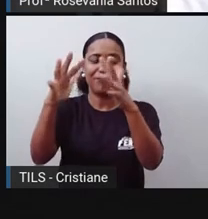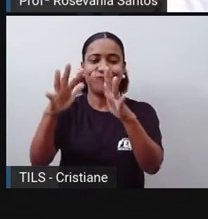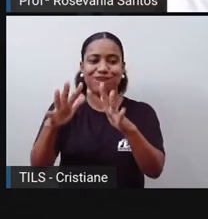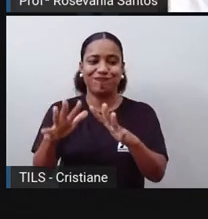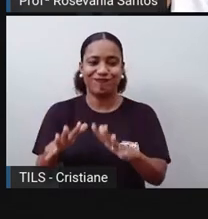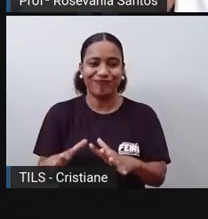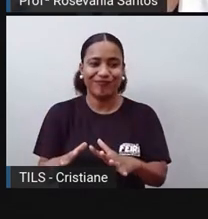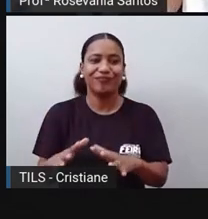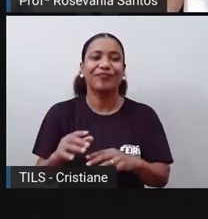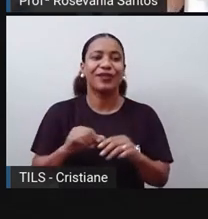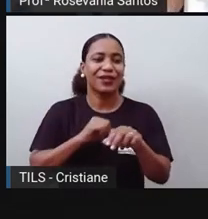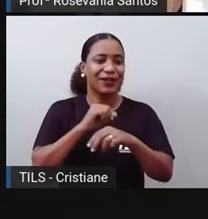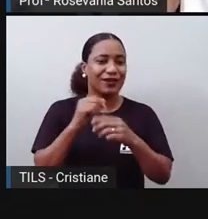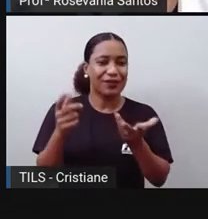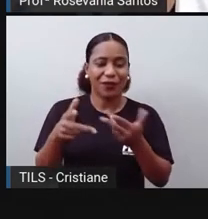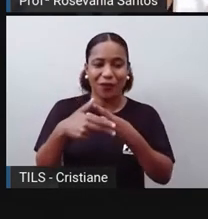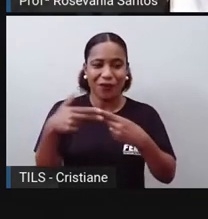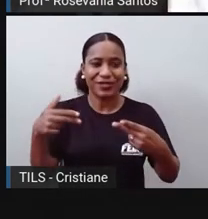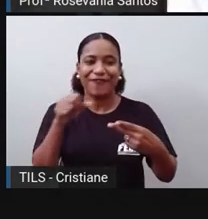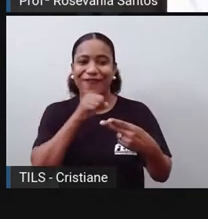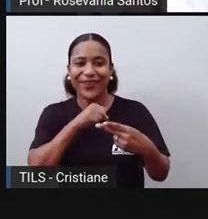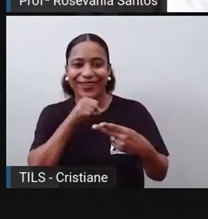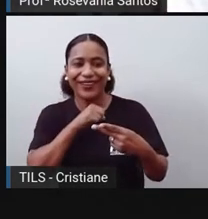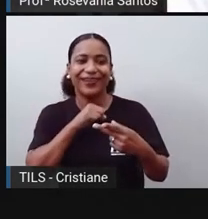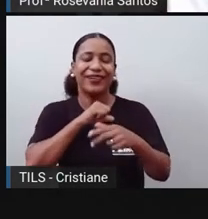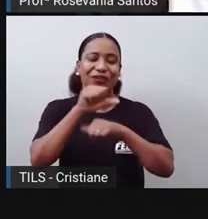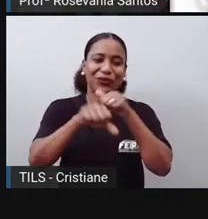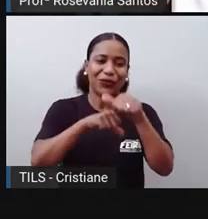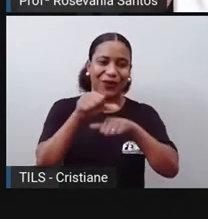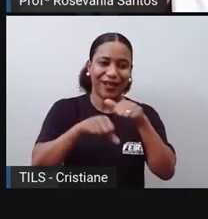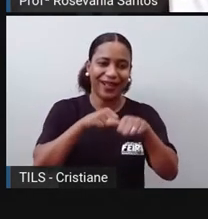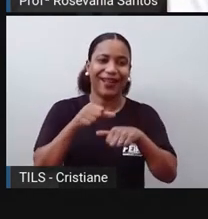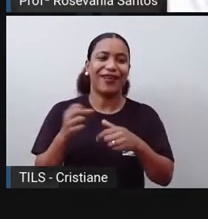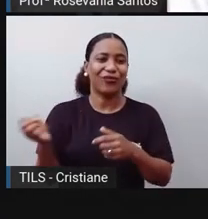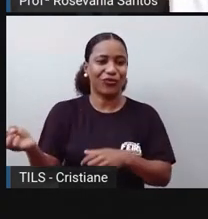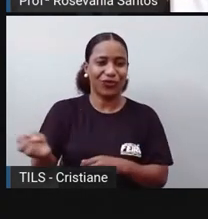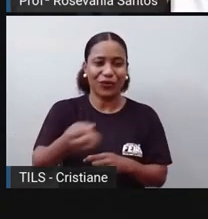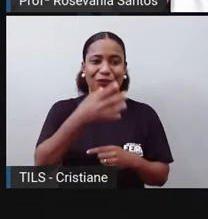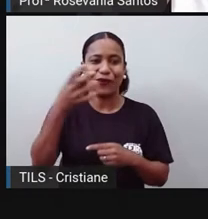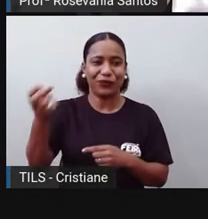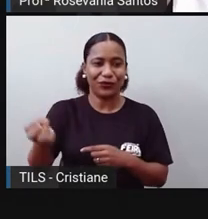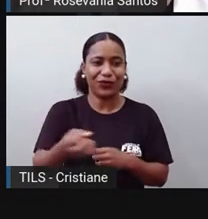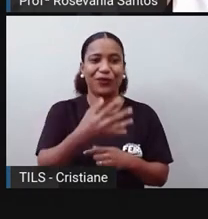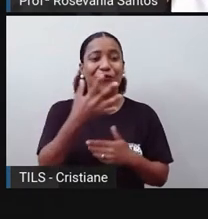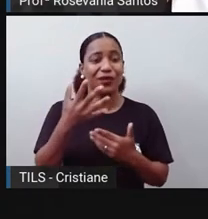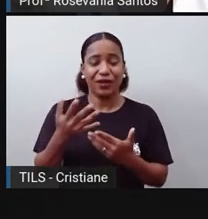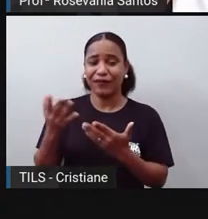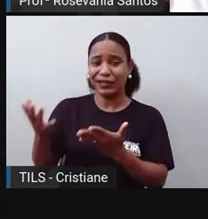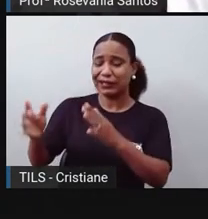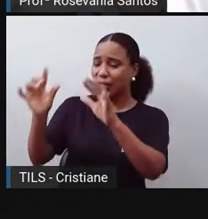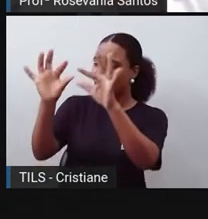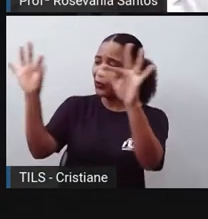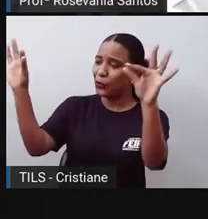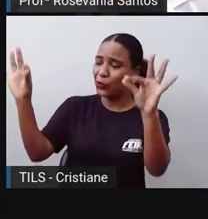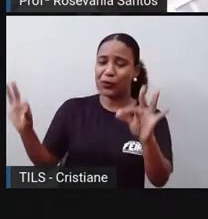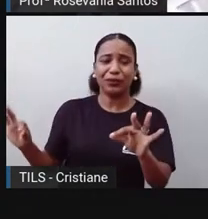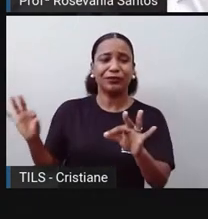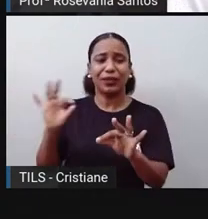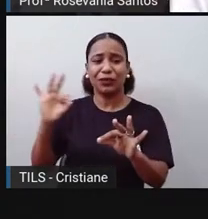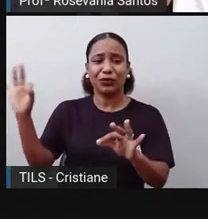trocar aí seus aparelhinhos, suas coisas novinhas, às vezes até que você tem em casa para comprar outra porque estava em